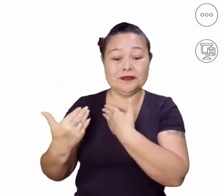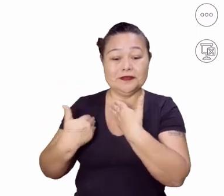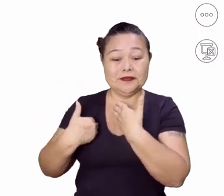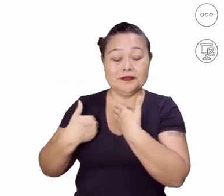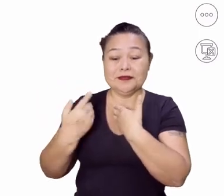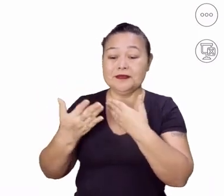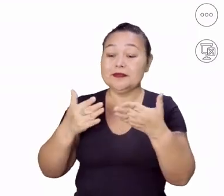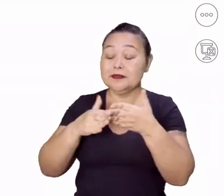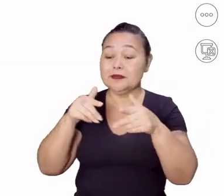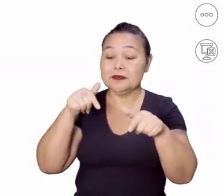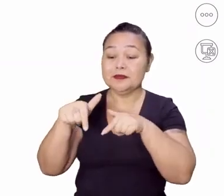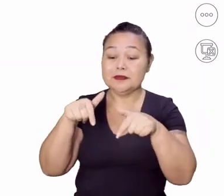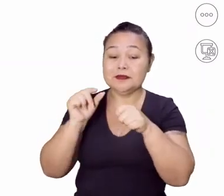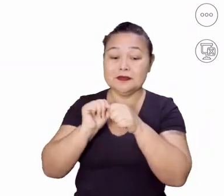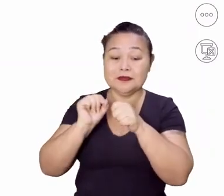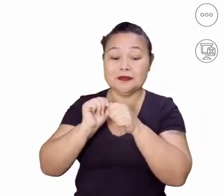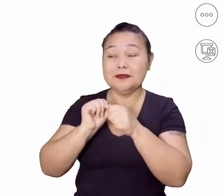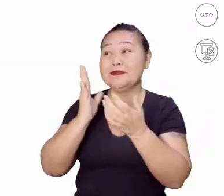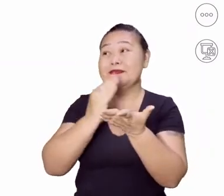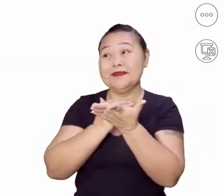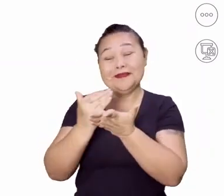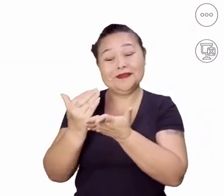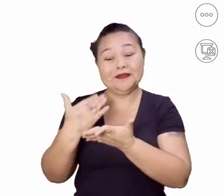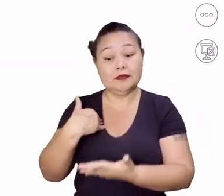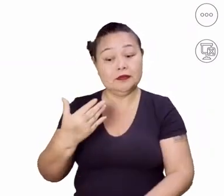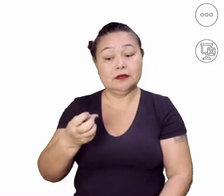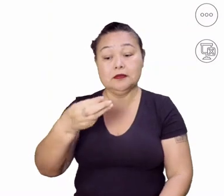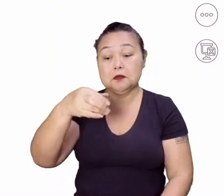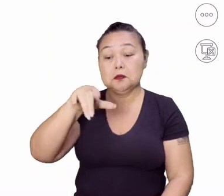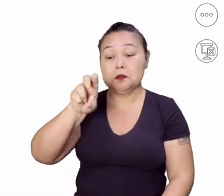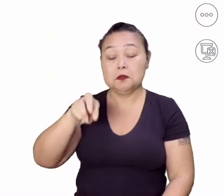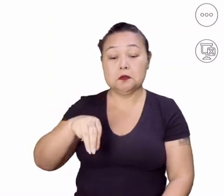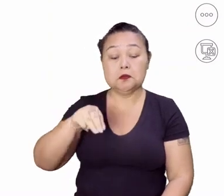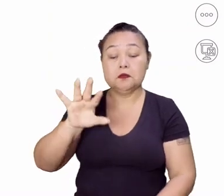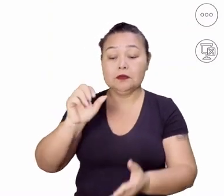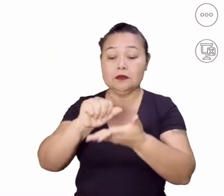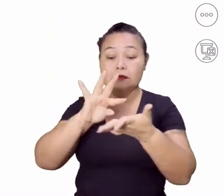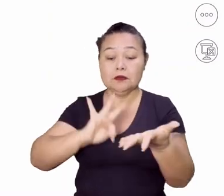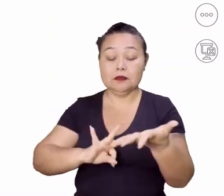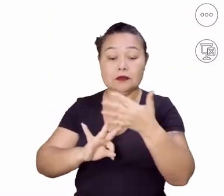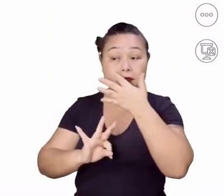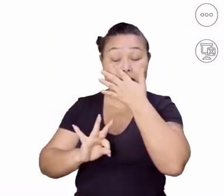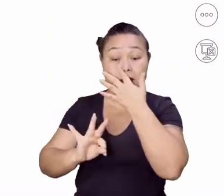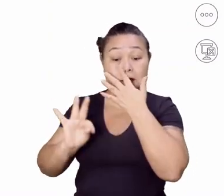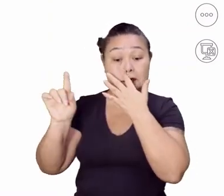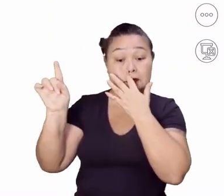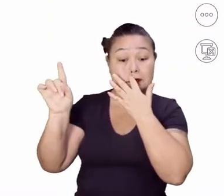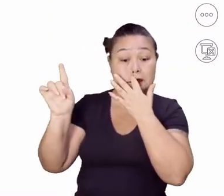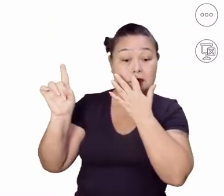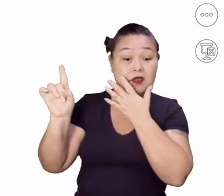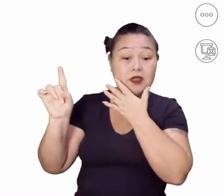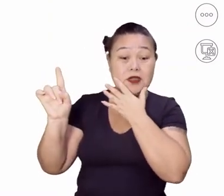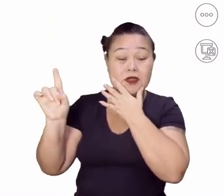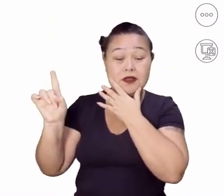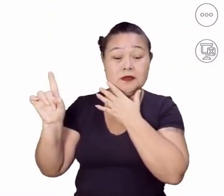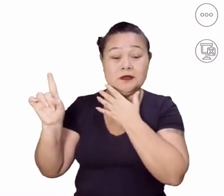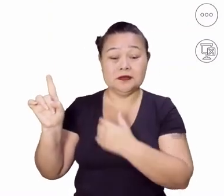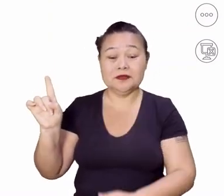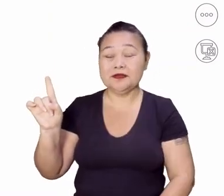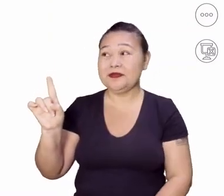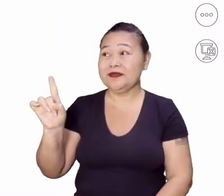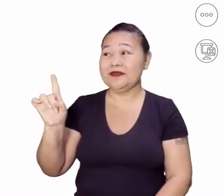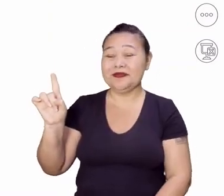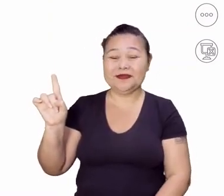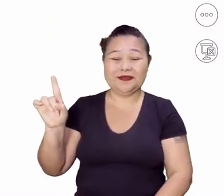o emprego. Já começa errado, né? A pessoa não consegue escrever um texto no computador. E olha o computador dela. É o